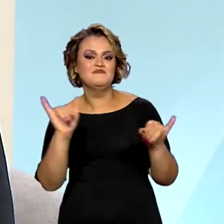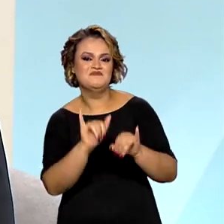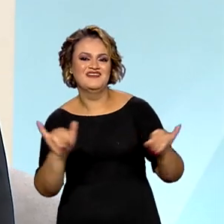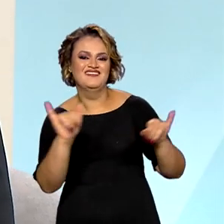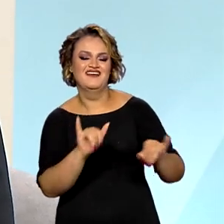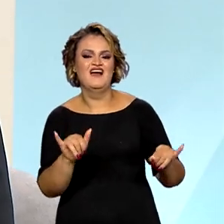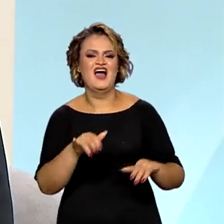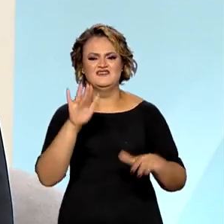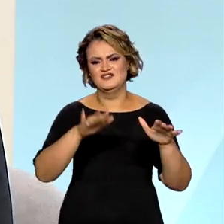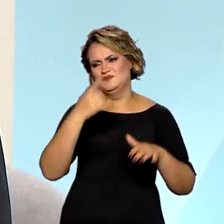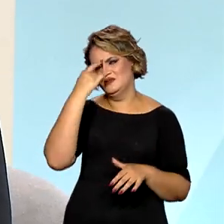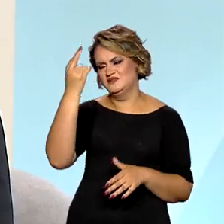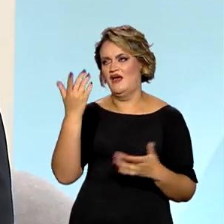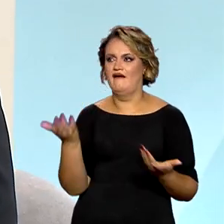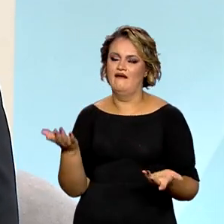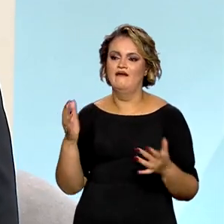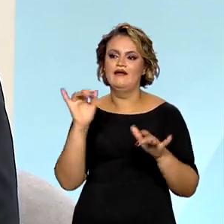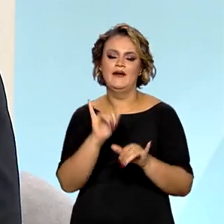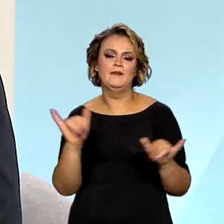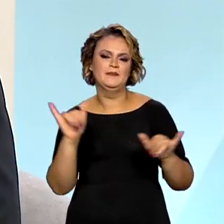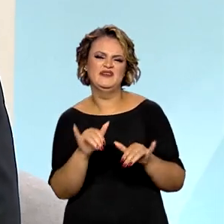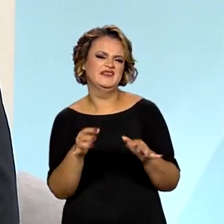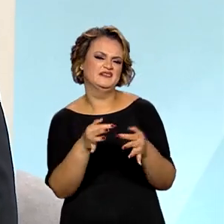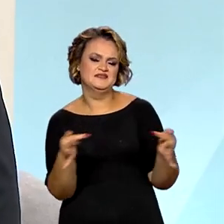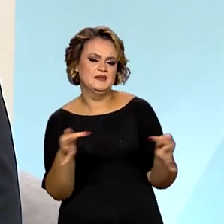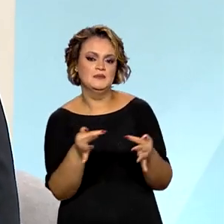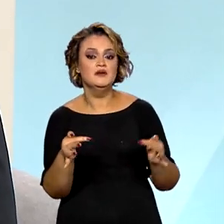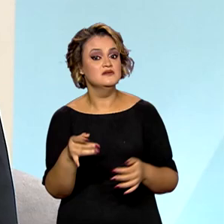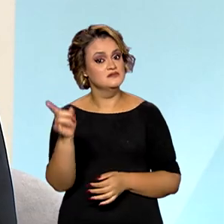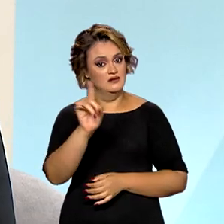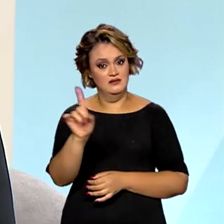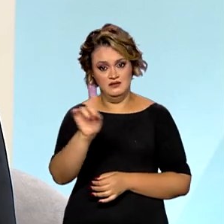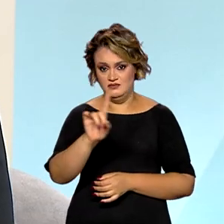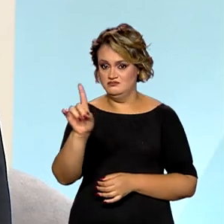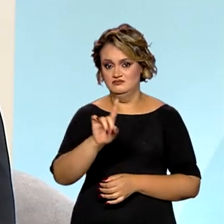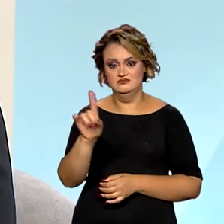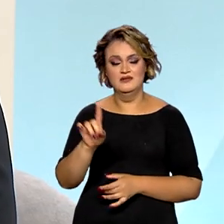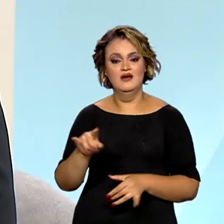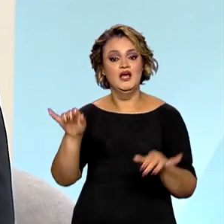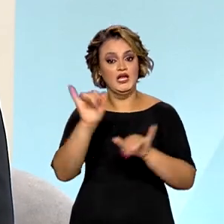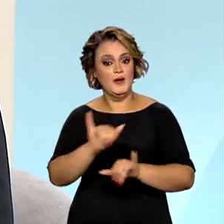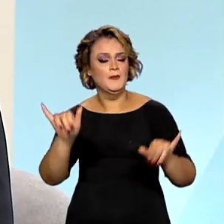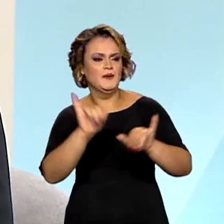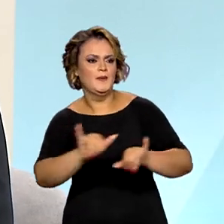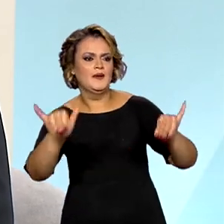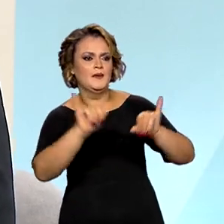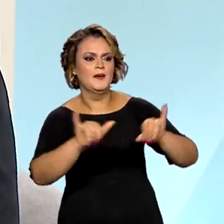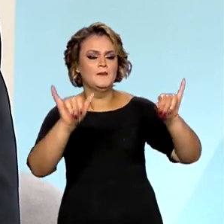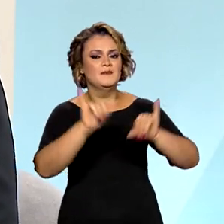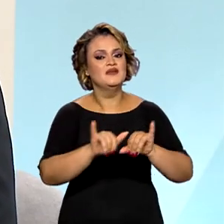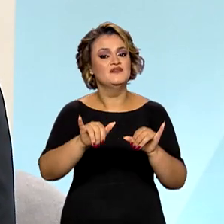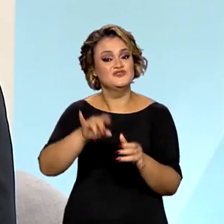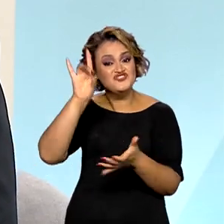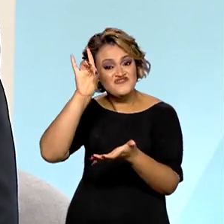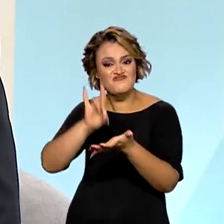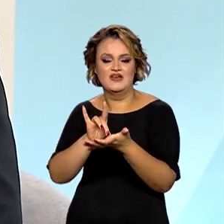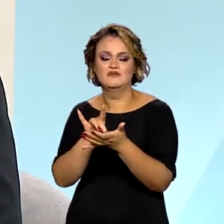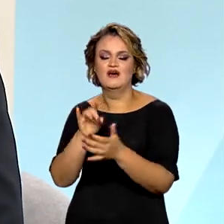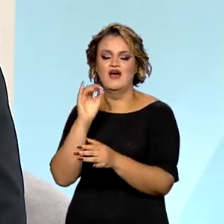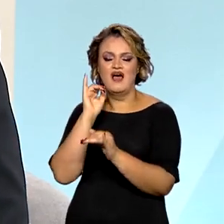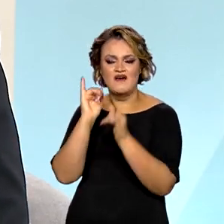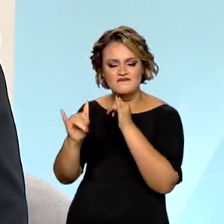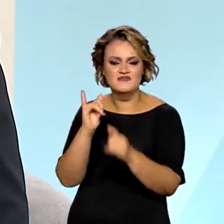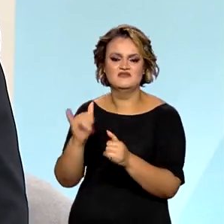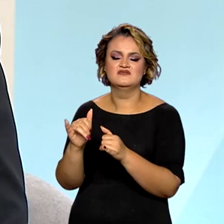acha que campanhas, elas têm um impacto simples, pequeno, mas não. Muitas campanhas, quando elas conseguem, de fato, comunicar com a